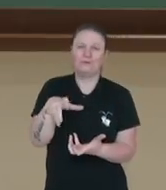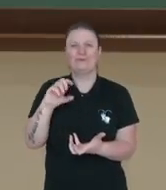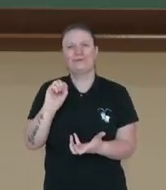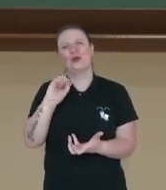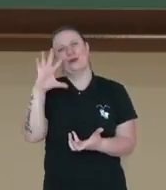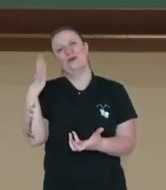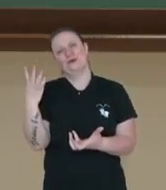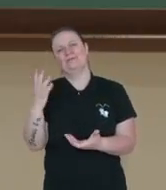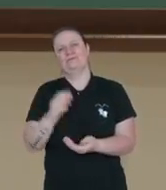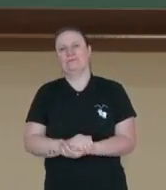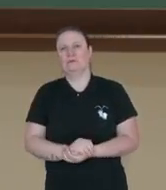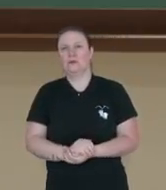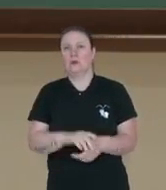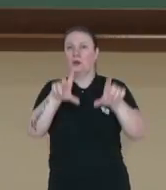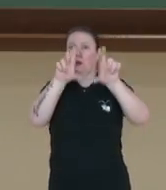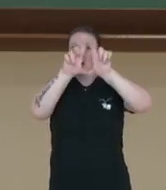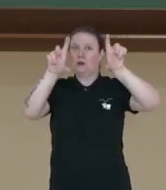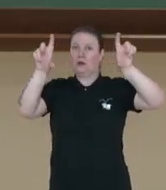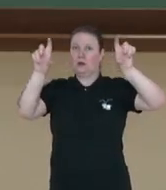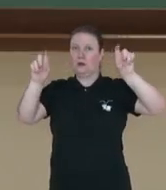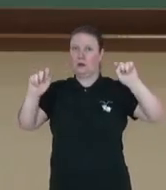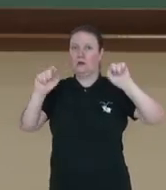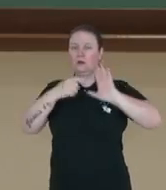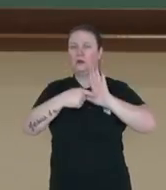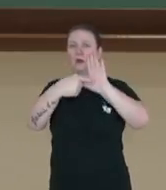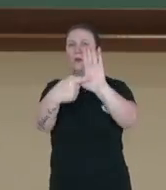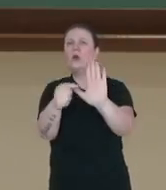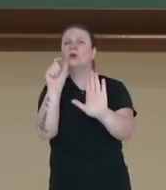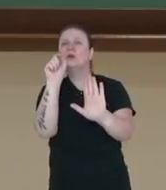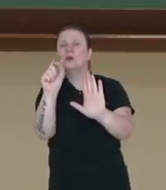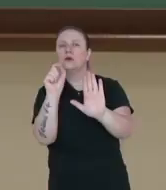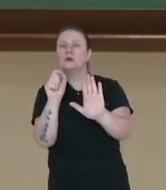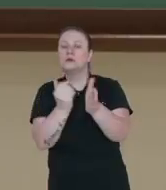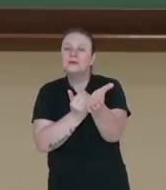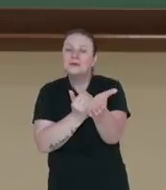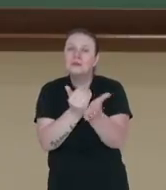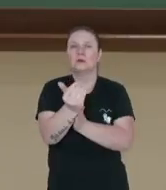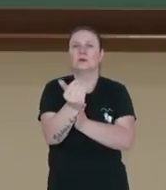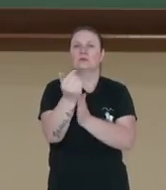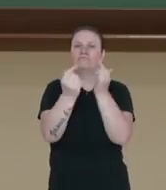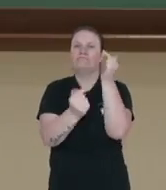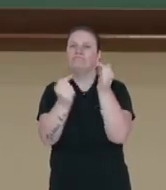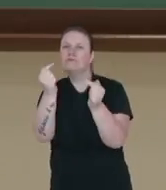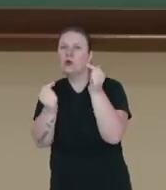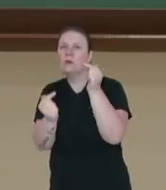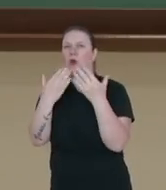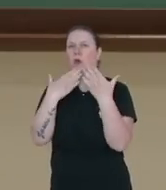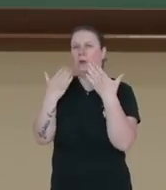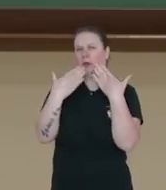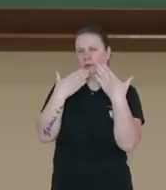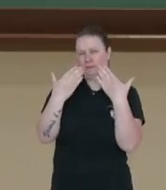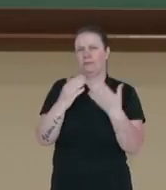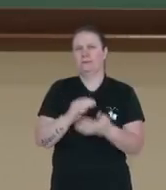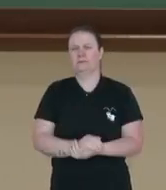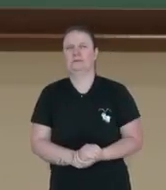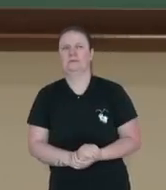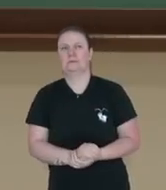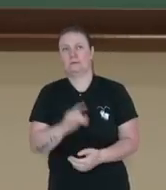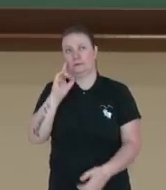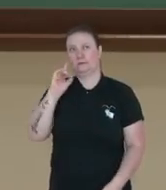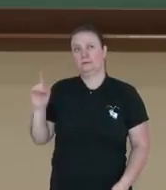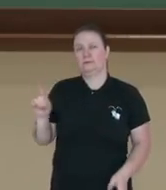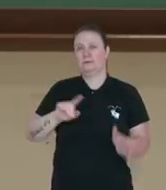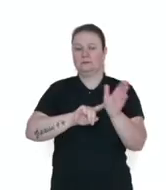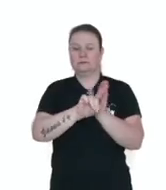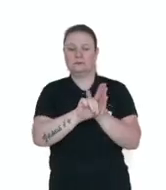parágrafo mais geral, ele é apresentado ali para iniciar a discussão, né? A seguir, uma